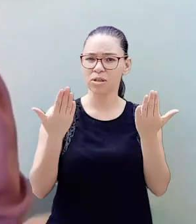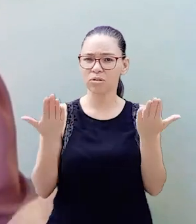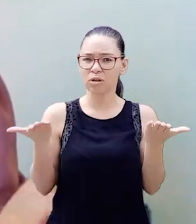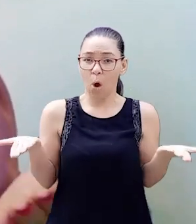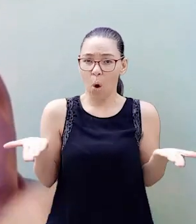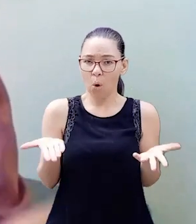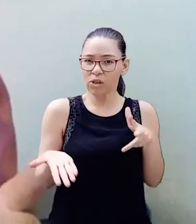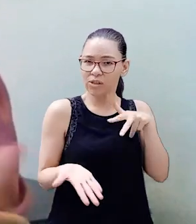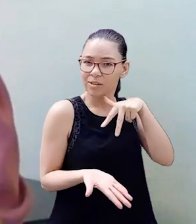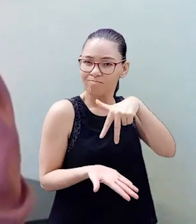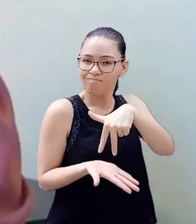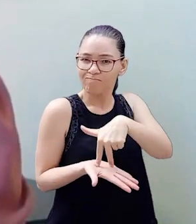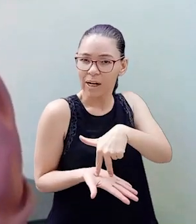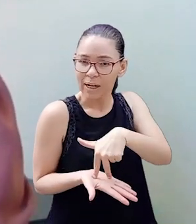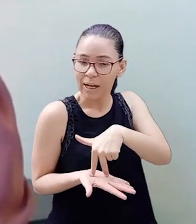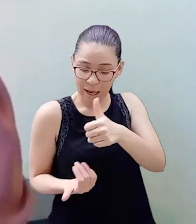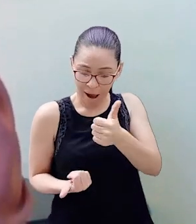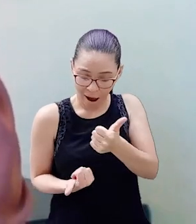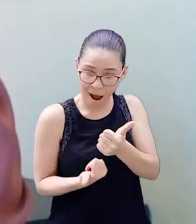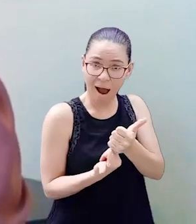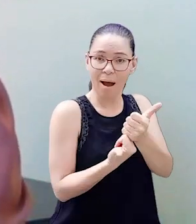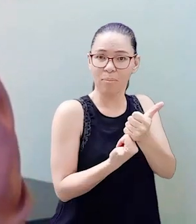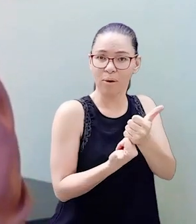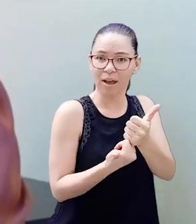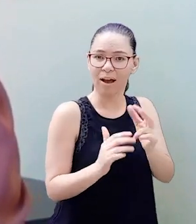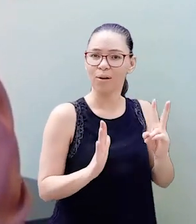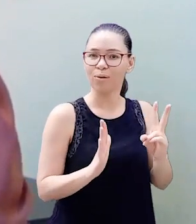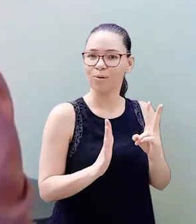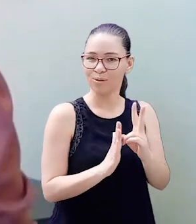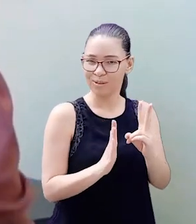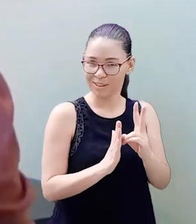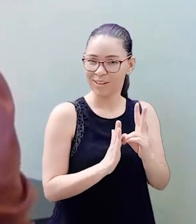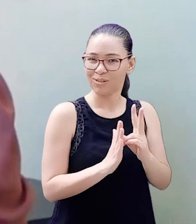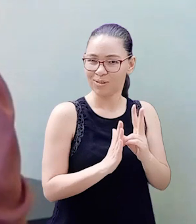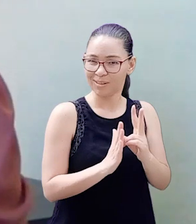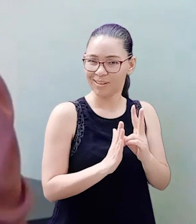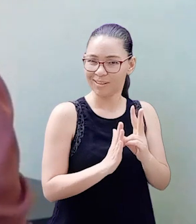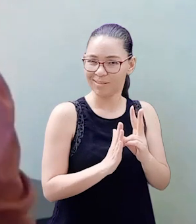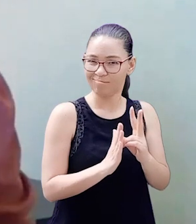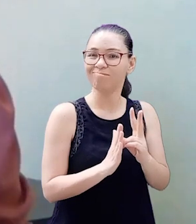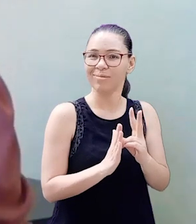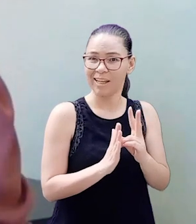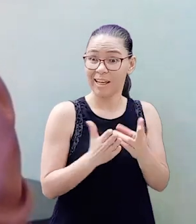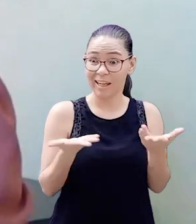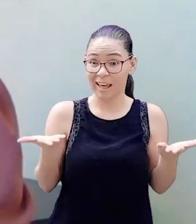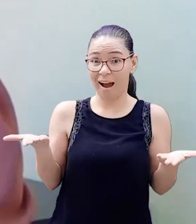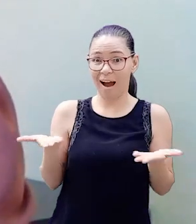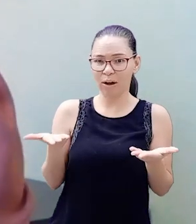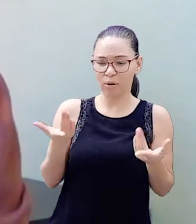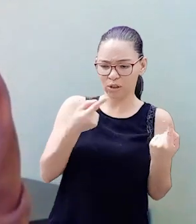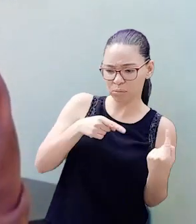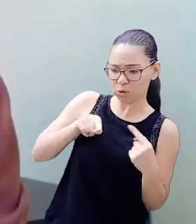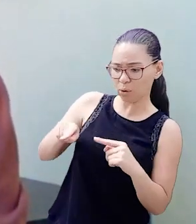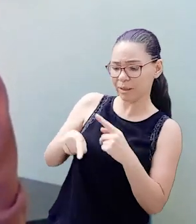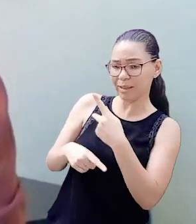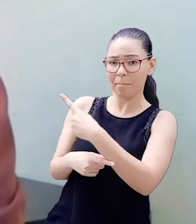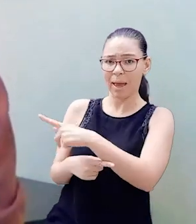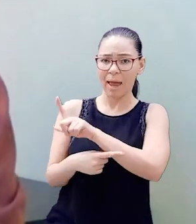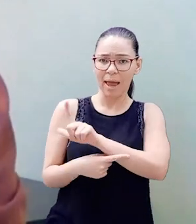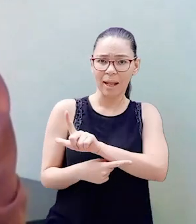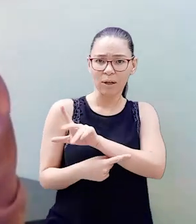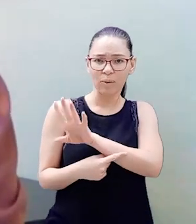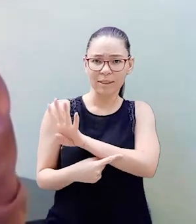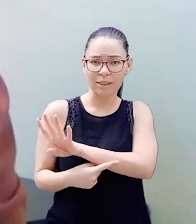manifestar sua solidariedade aos povos indígenas e se posicionar contrário ao PL